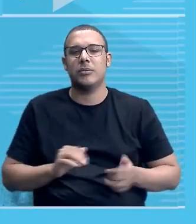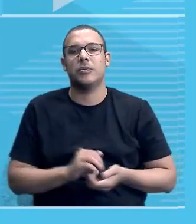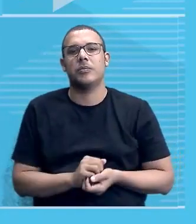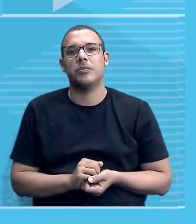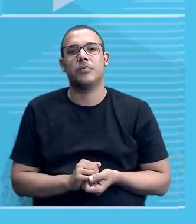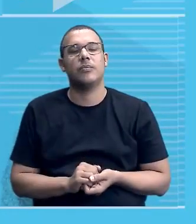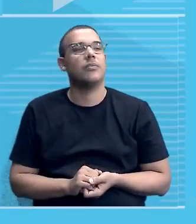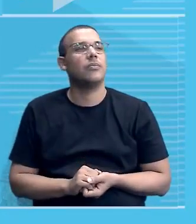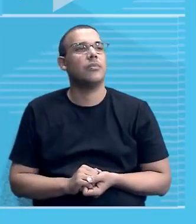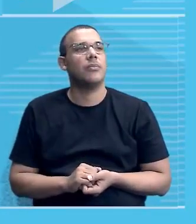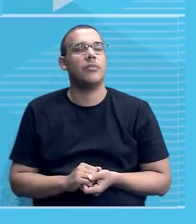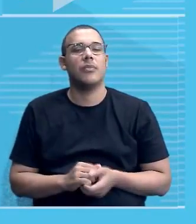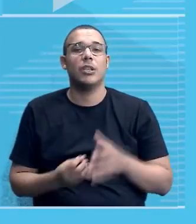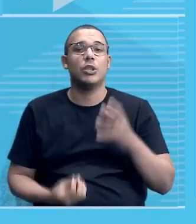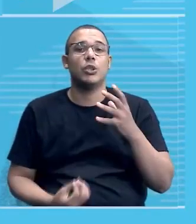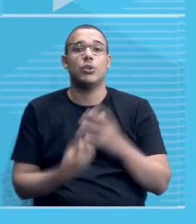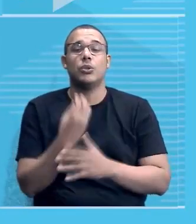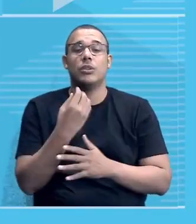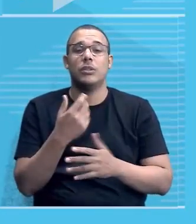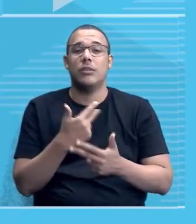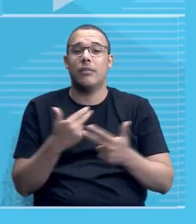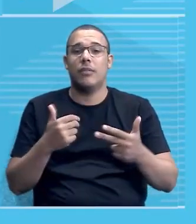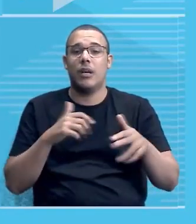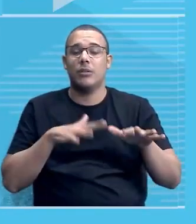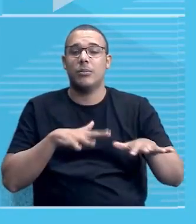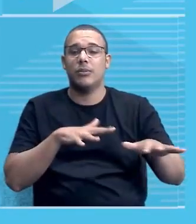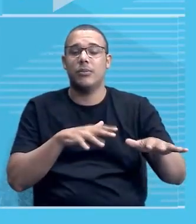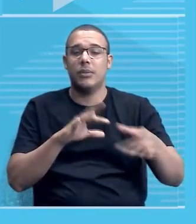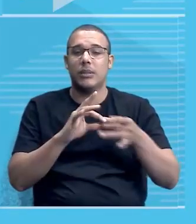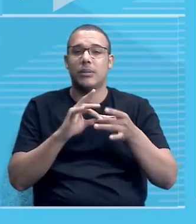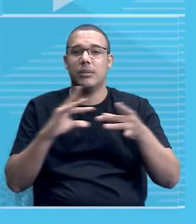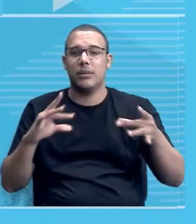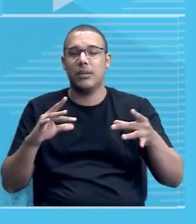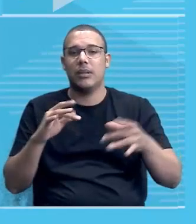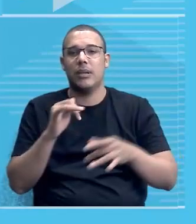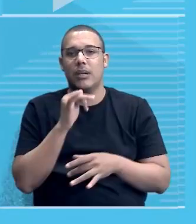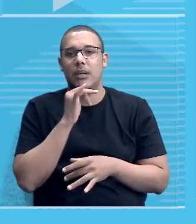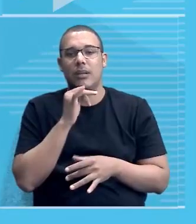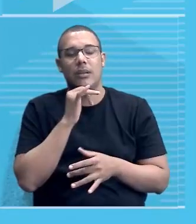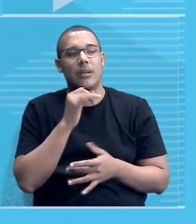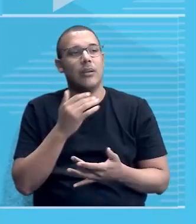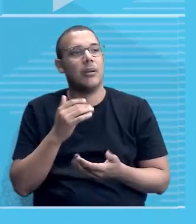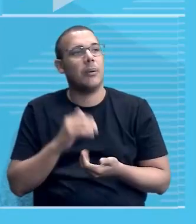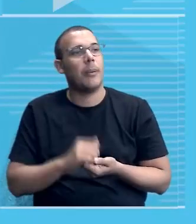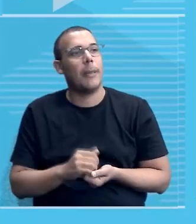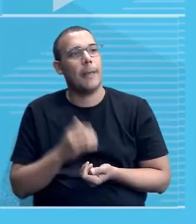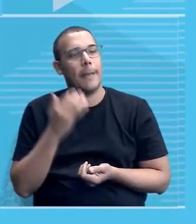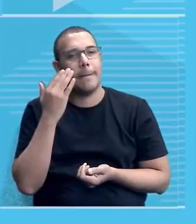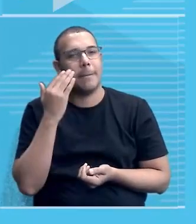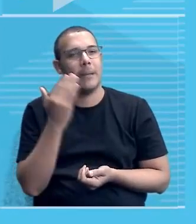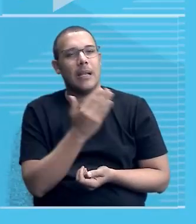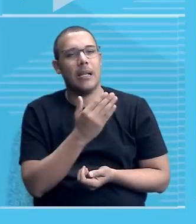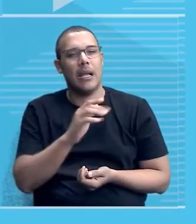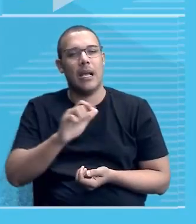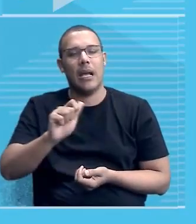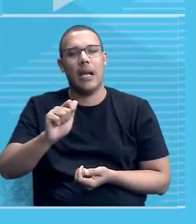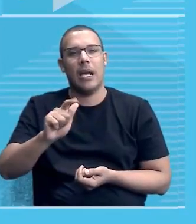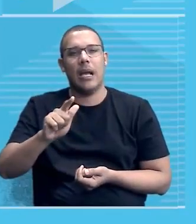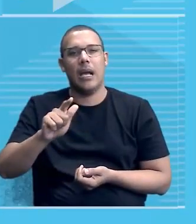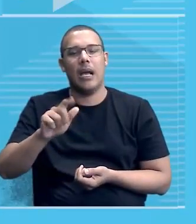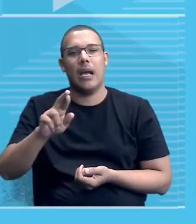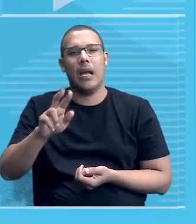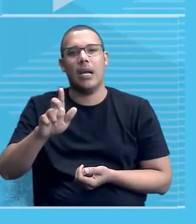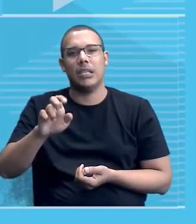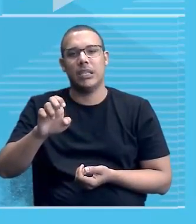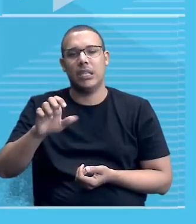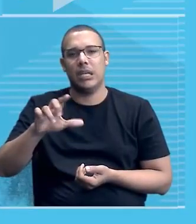África vários movimentos pela libertação, como, por exemplo, Frente da Libertação Nacional na Gélia, Movimento